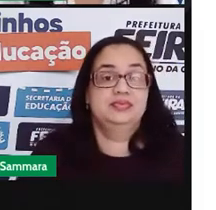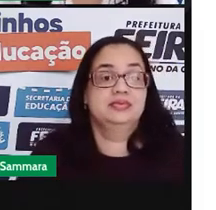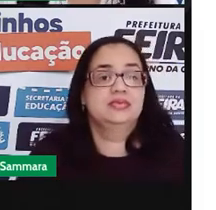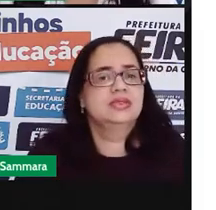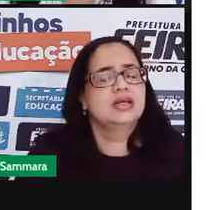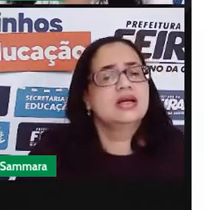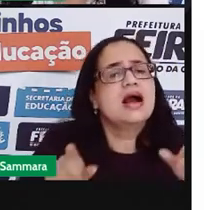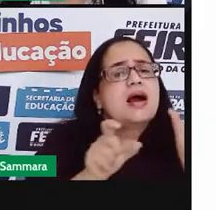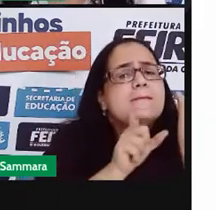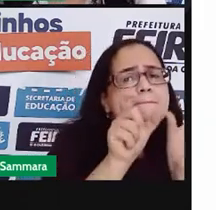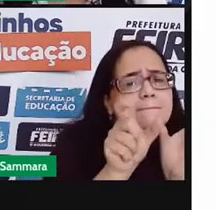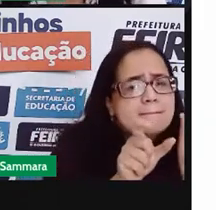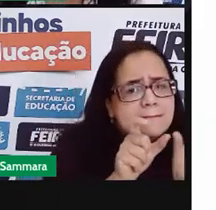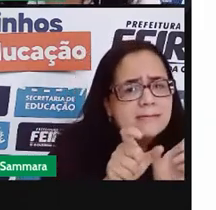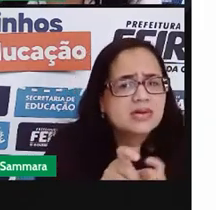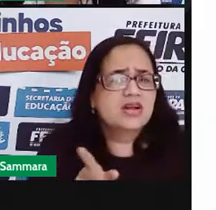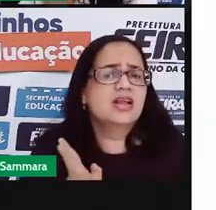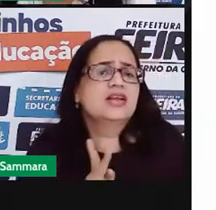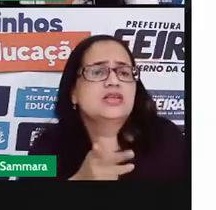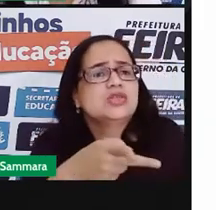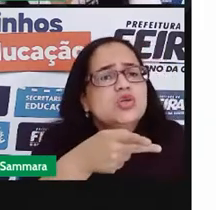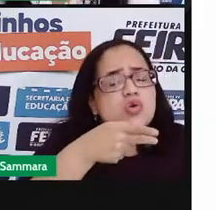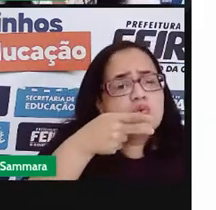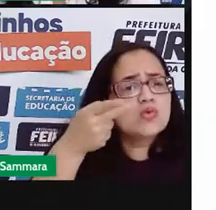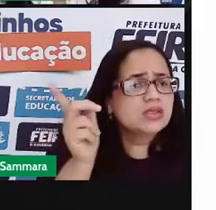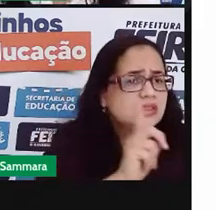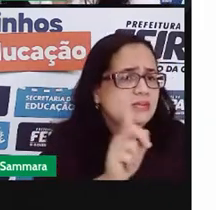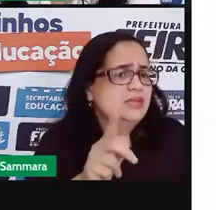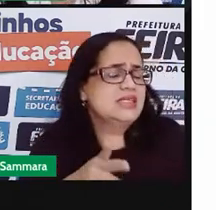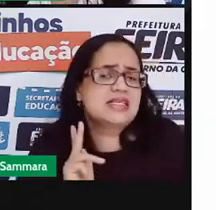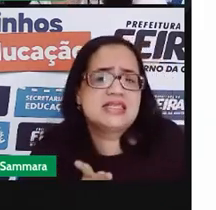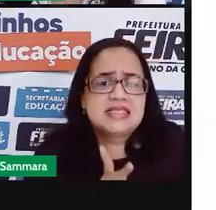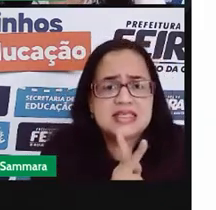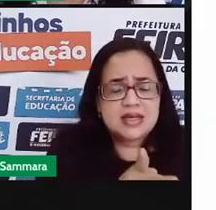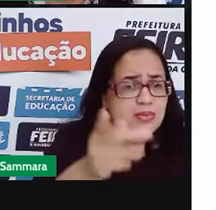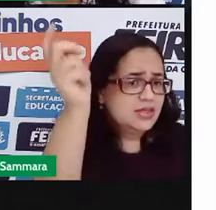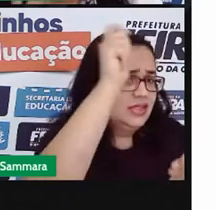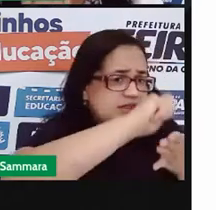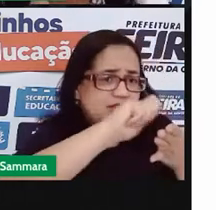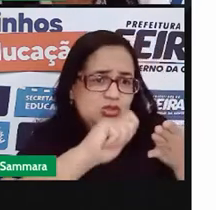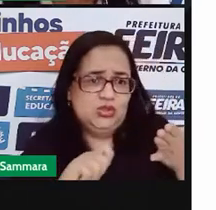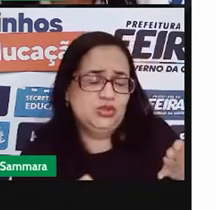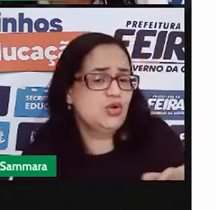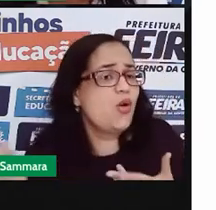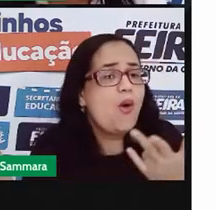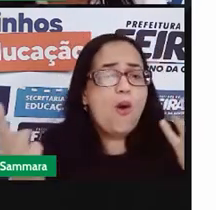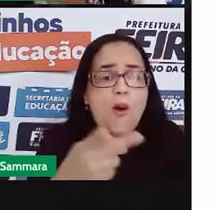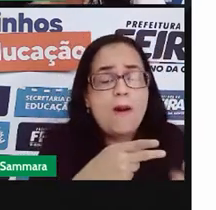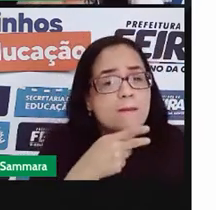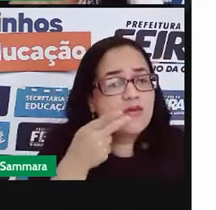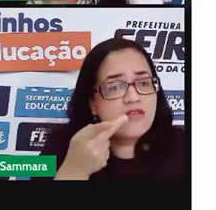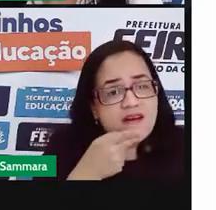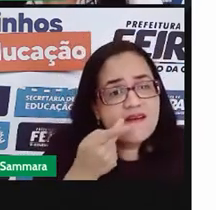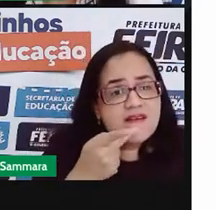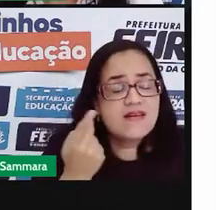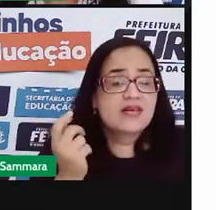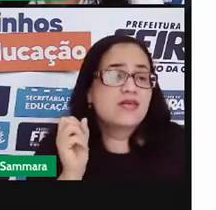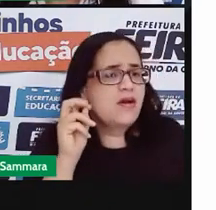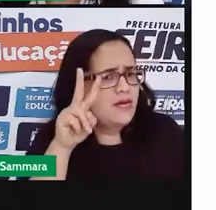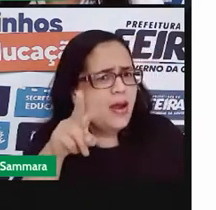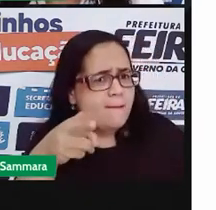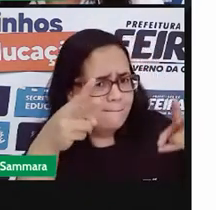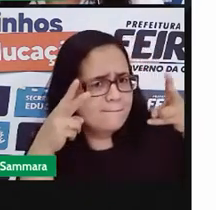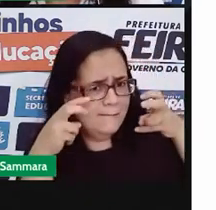As palavras que falamos nem sempre são escritas como pronunciamos. Já